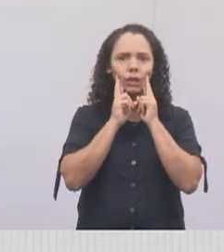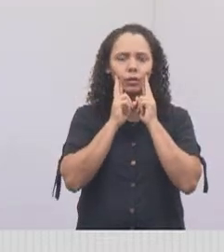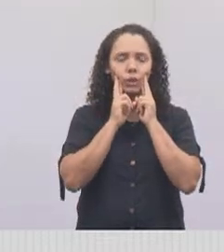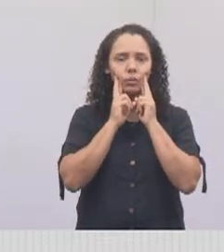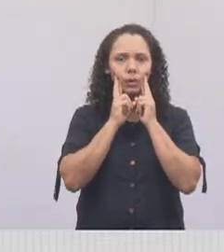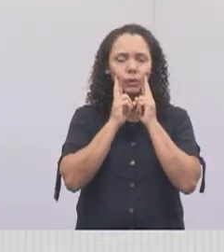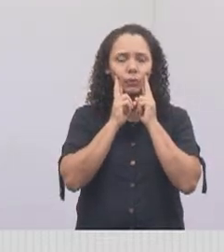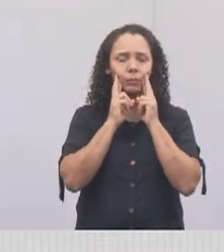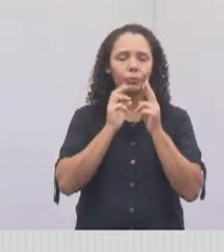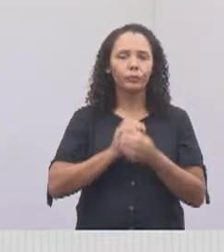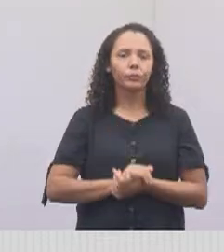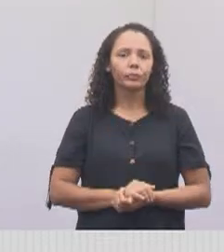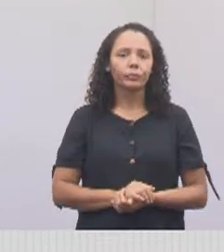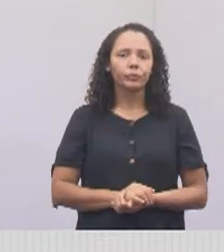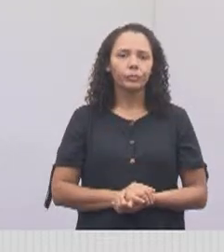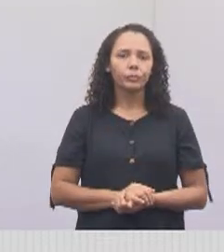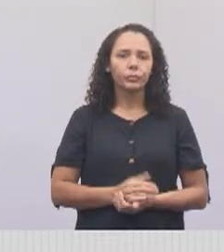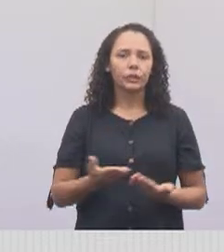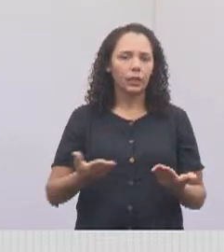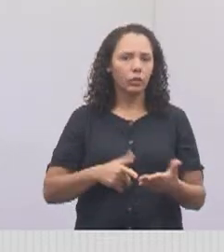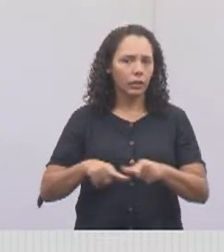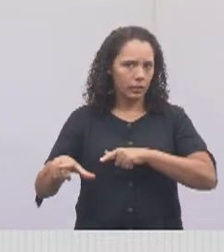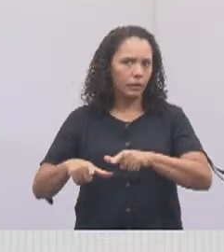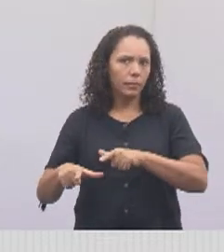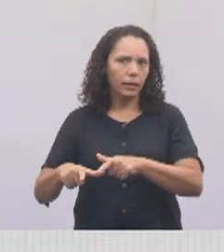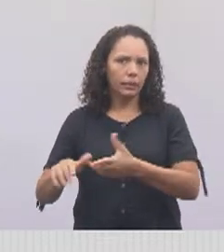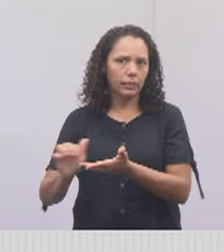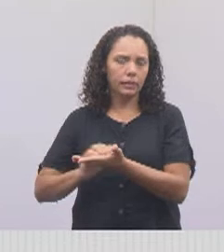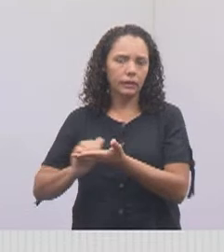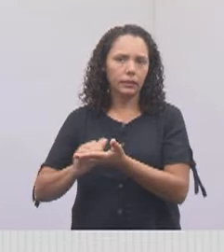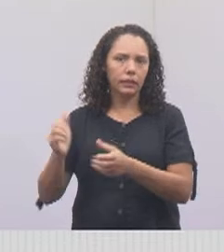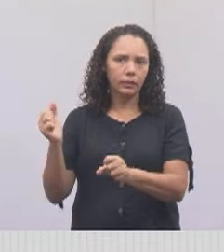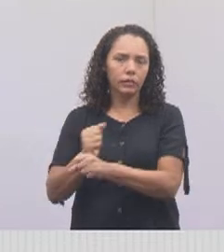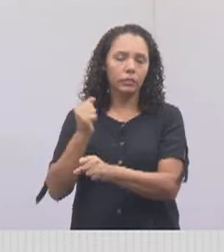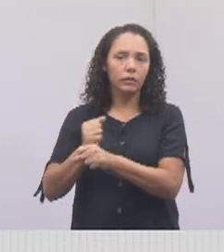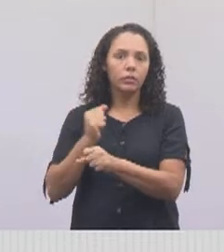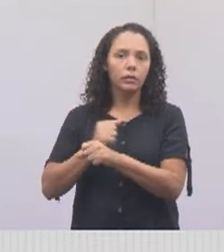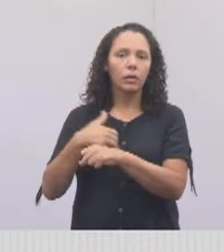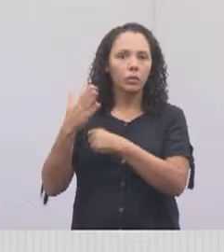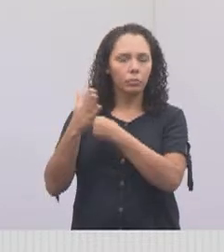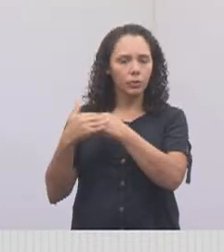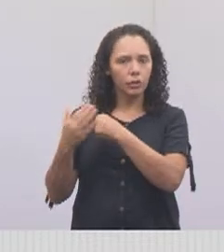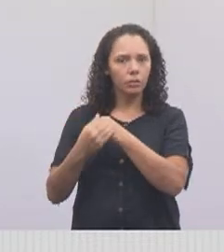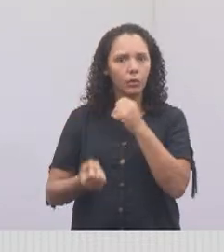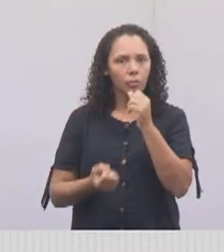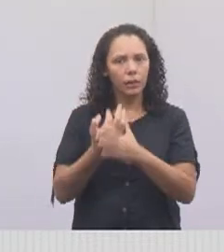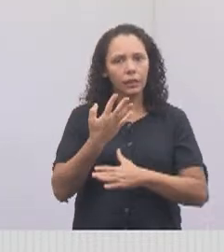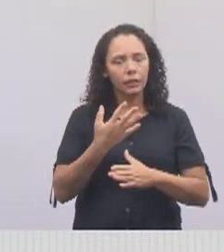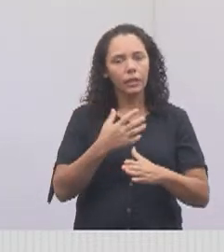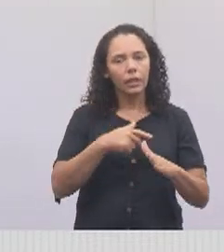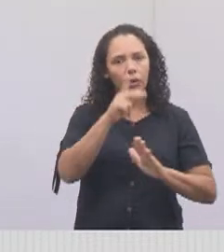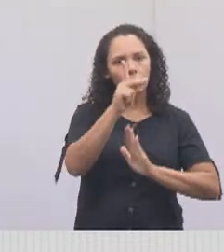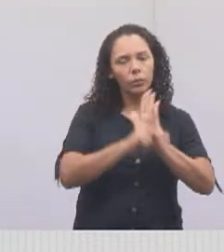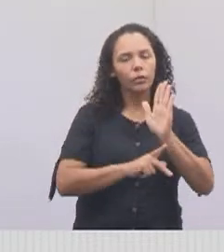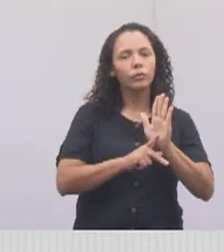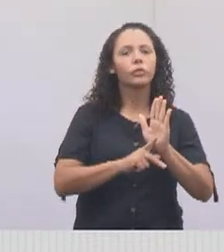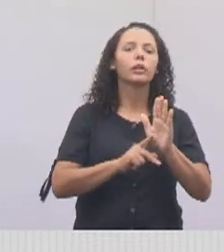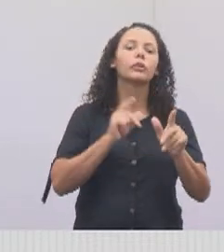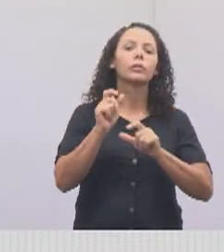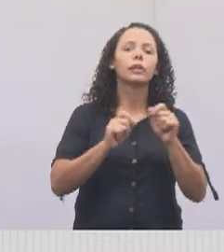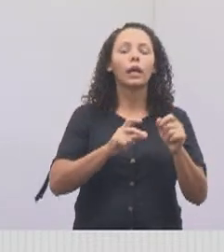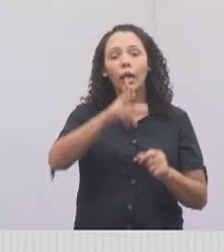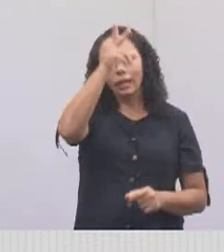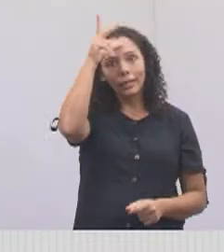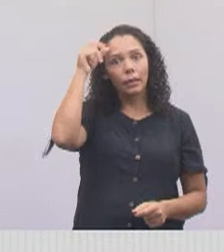saiu agora, ele está na infra como secretário, ele me convidou para fazer parte da elaboração do projeto, aonde a prefeitura